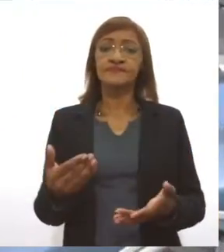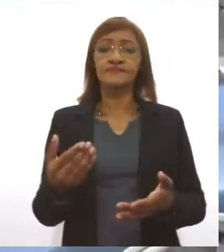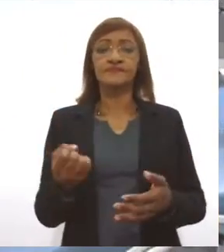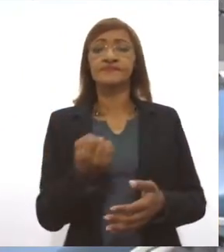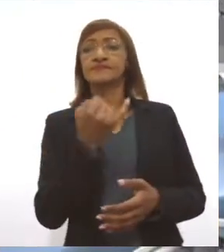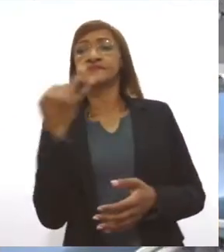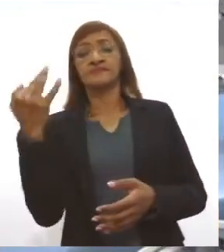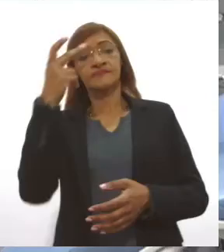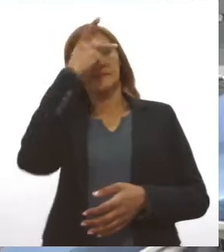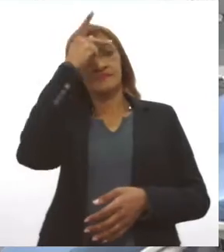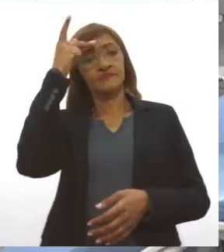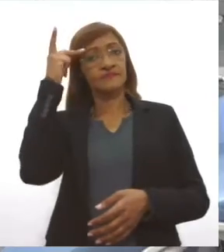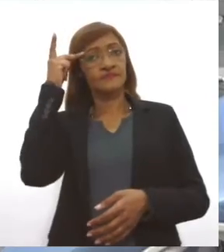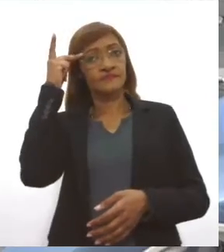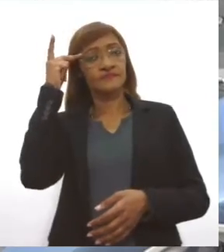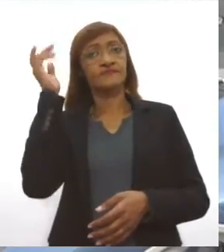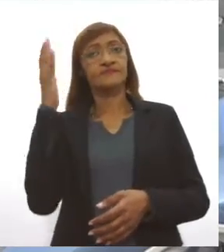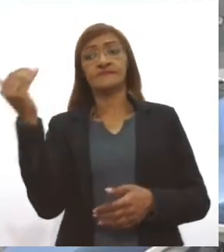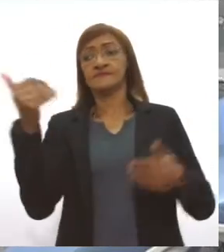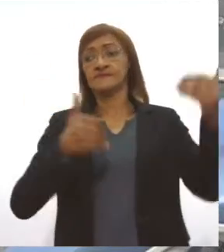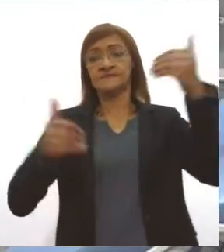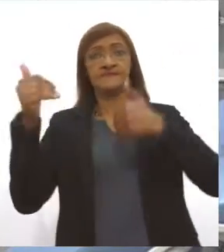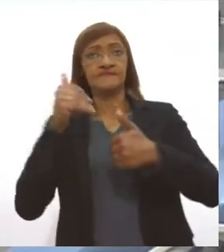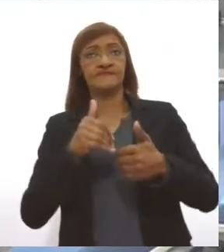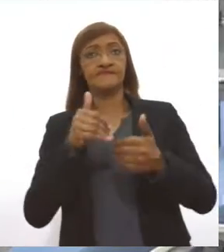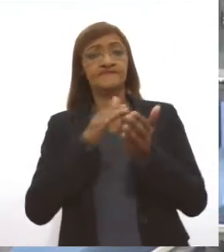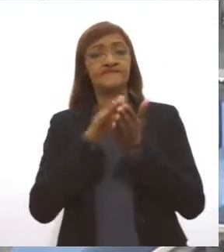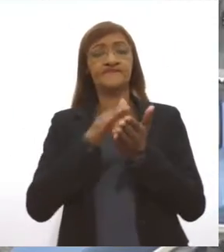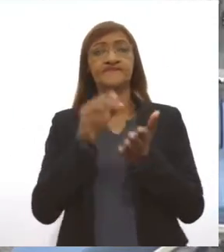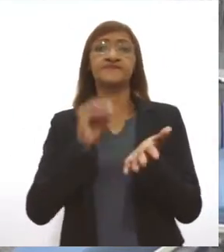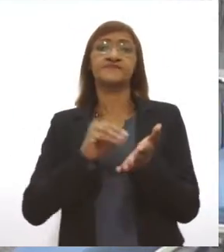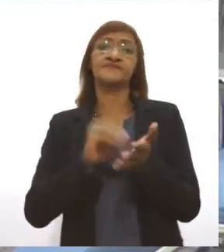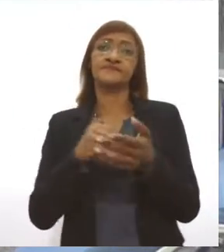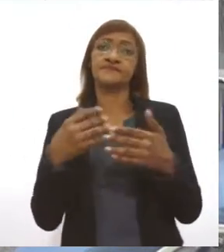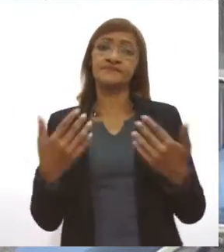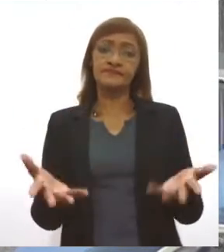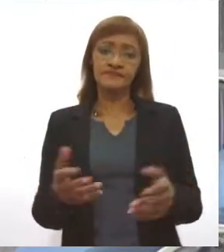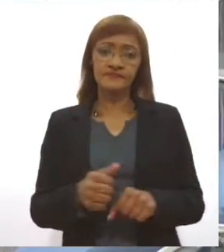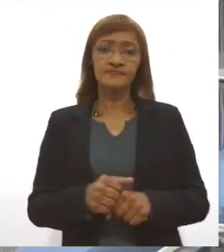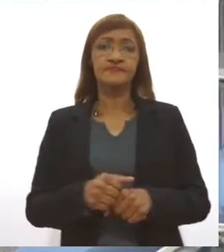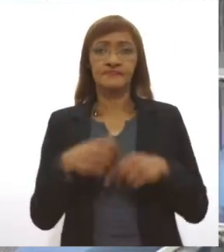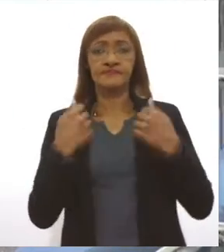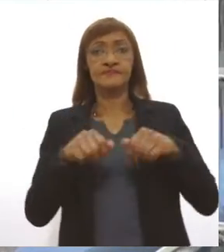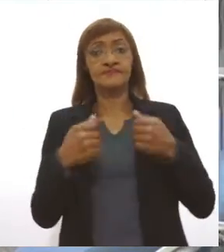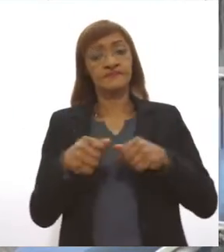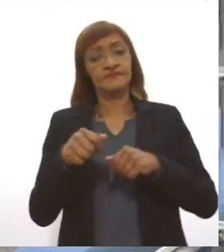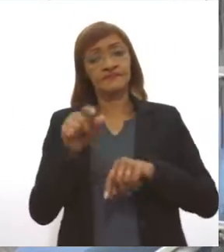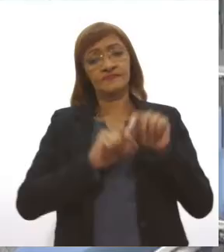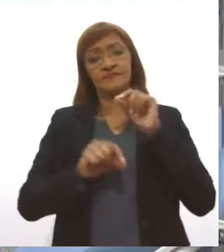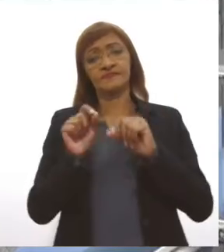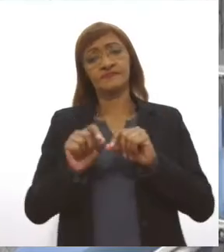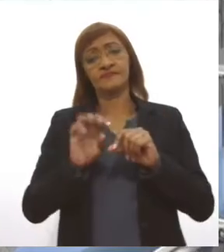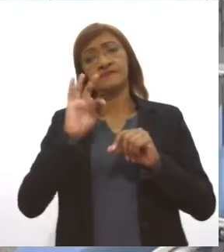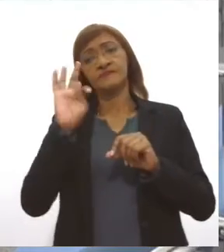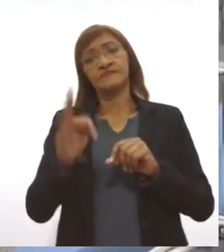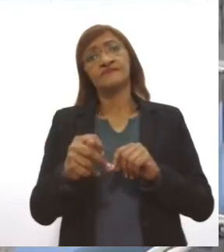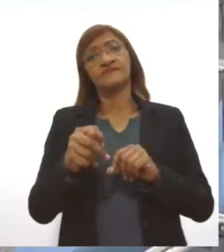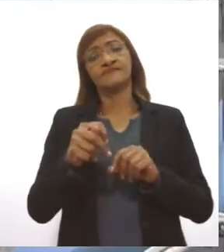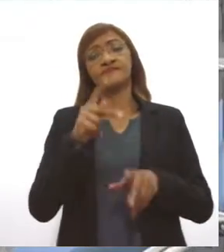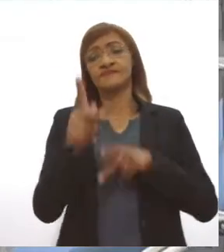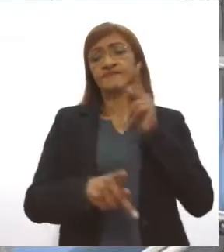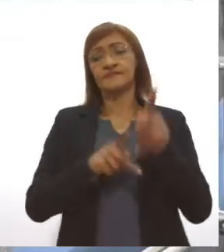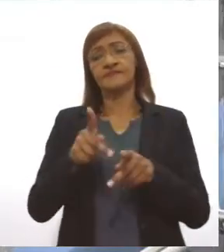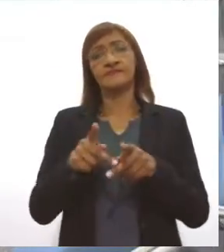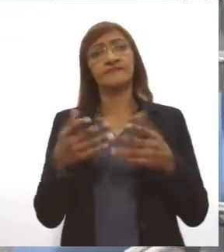comparecido ainda é insuficiente para que o Hemose tenha os seus estoques abastecidos e equilibrados para atender toda a demanda de forma